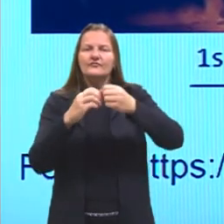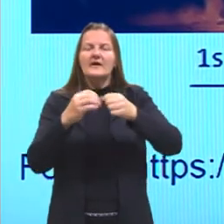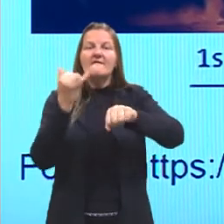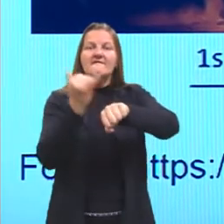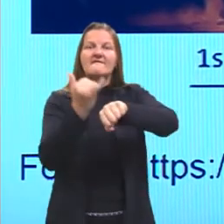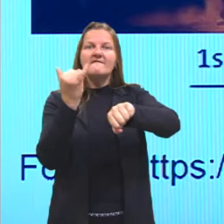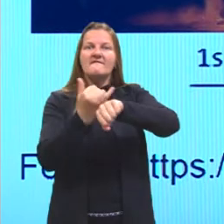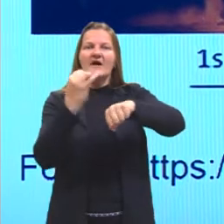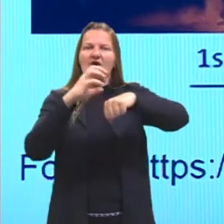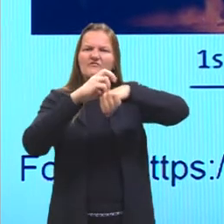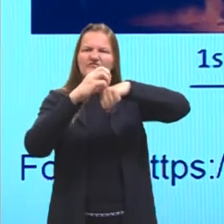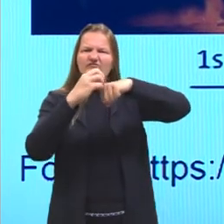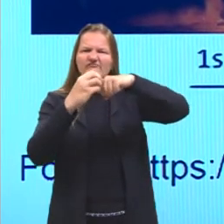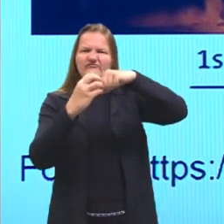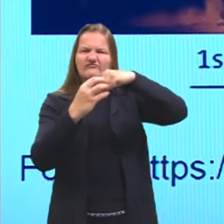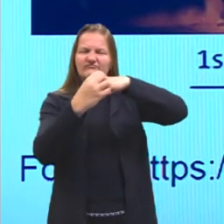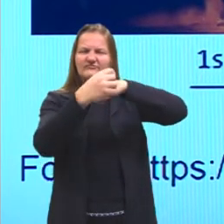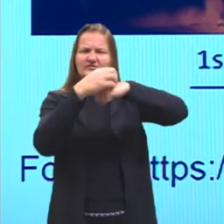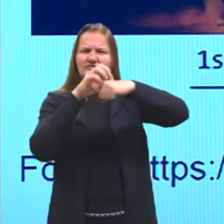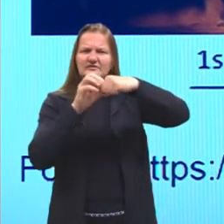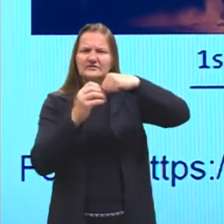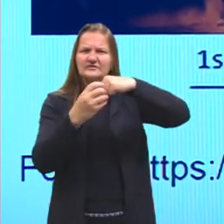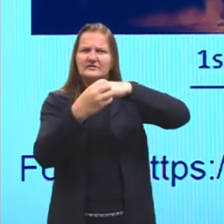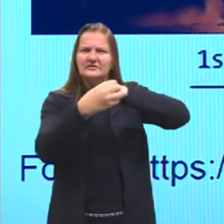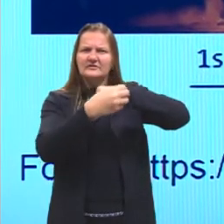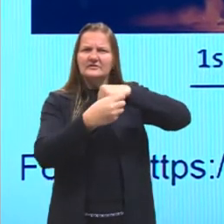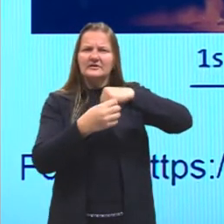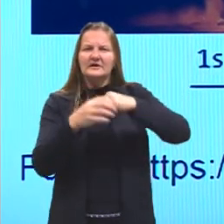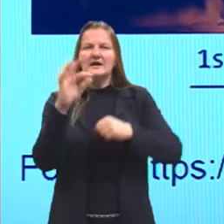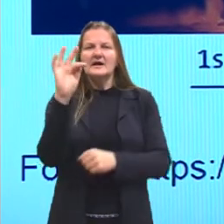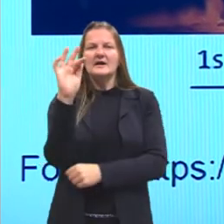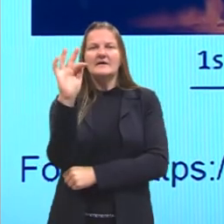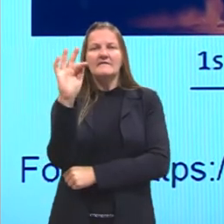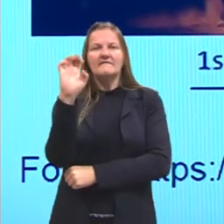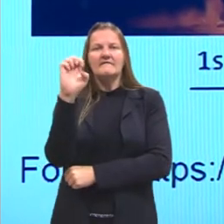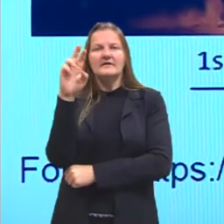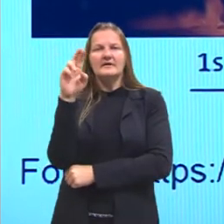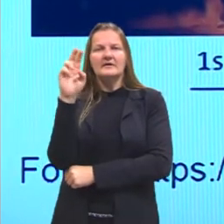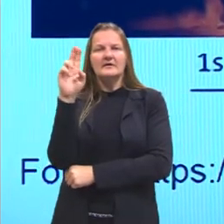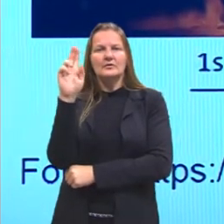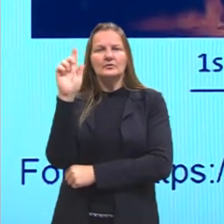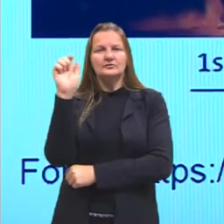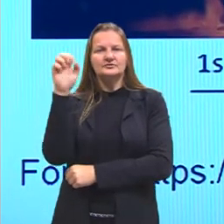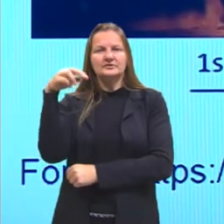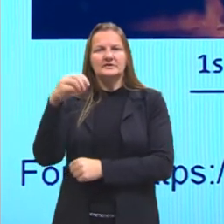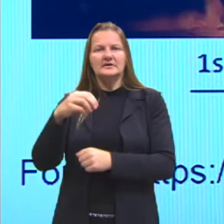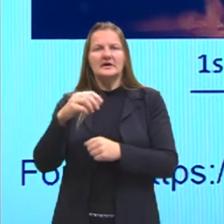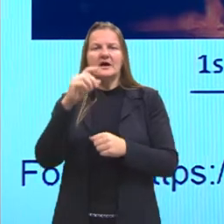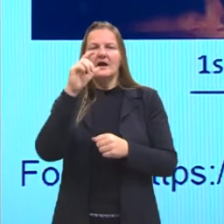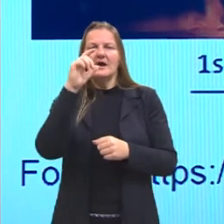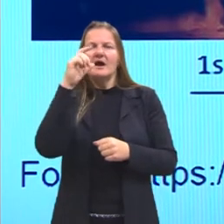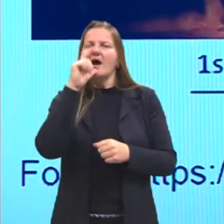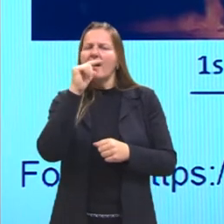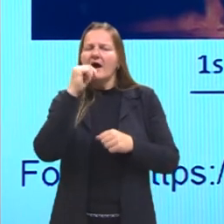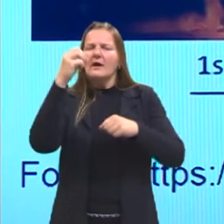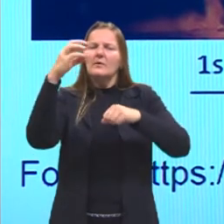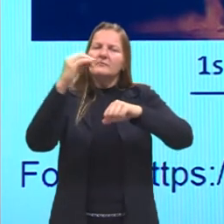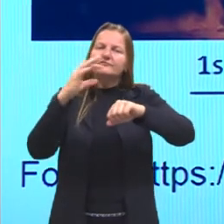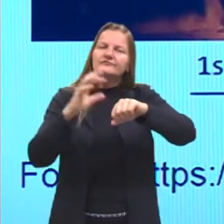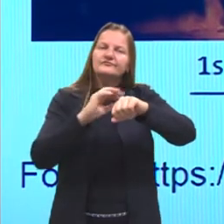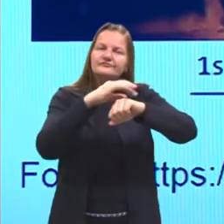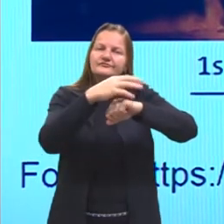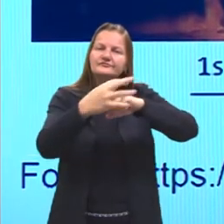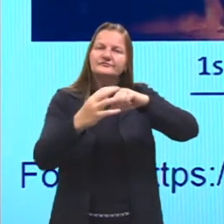material de ferro, né? Um objeto de ferro no tempo, ele é com umidade, pegando sol, pegando chuva,